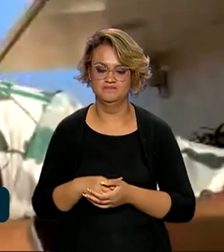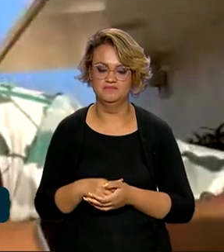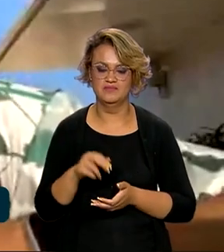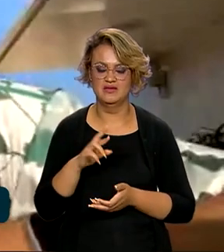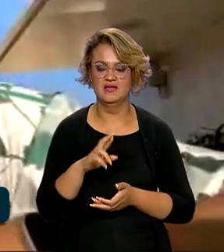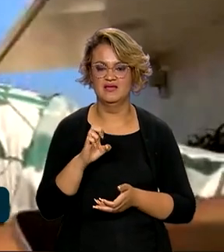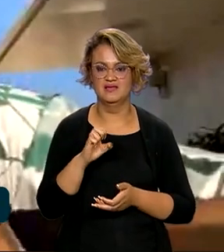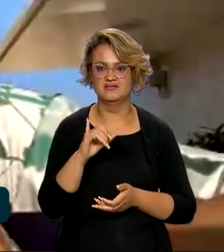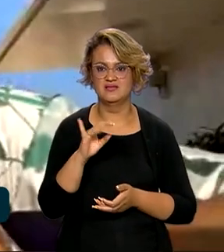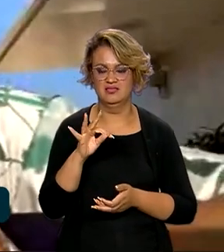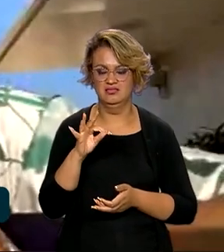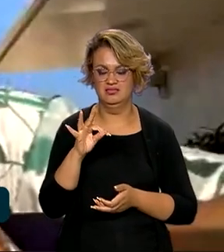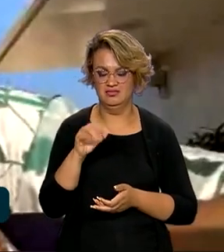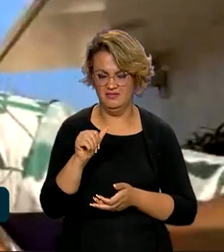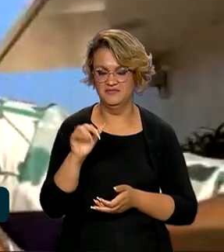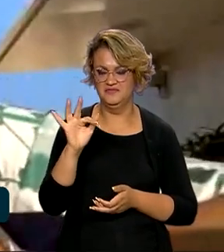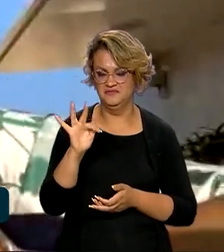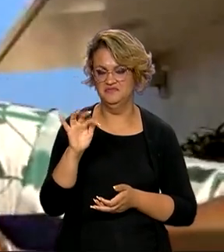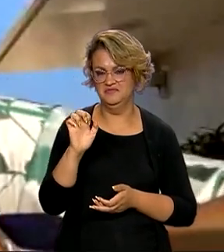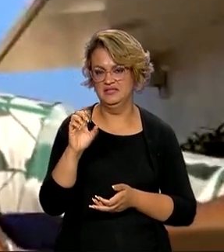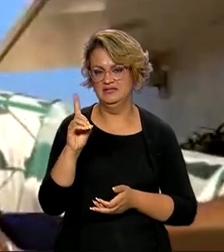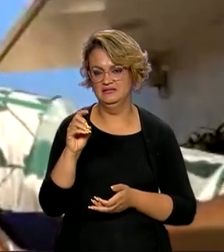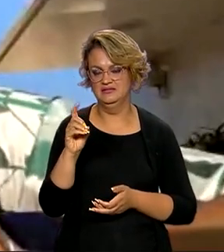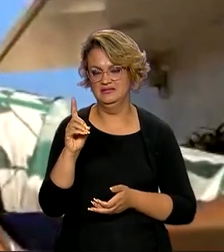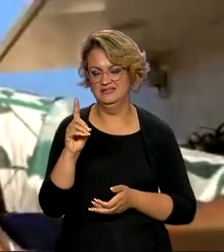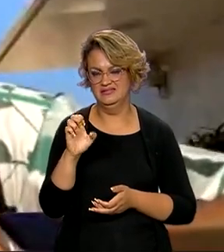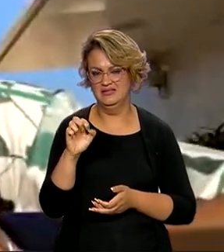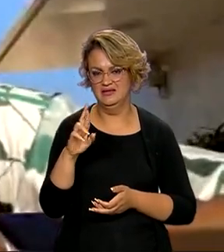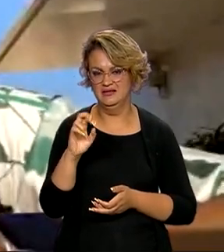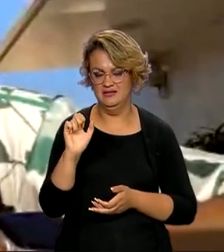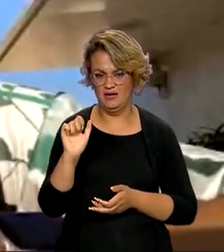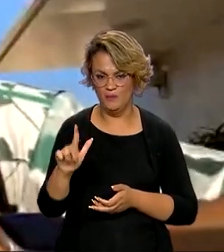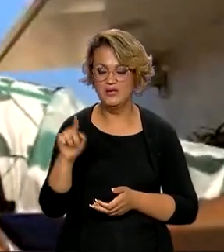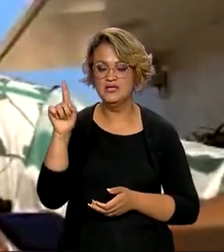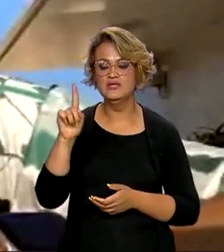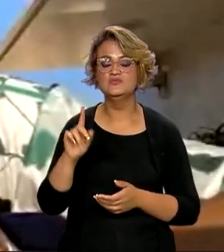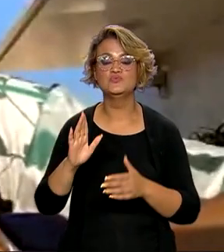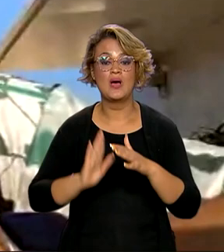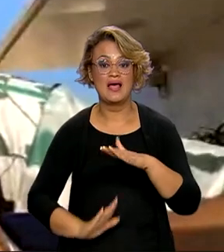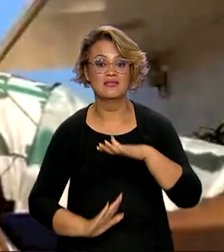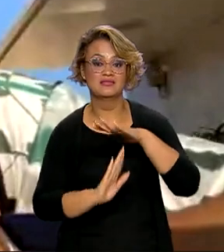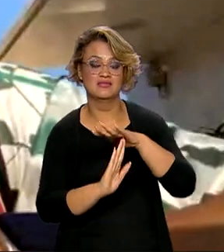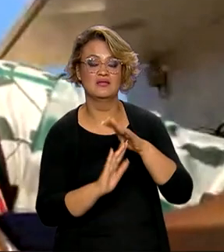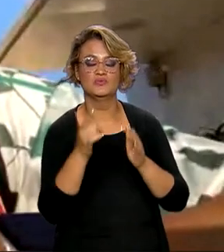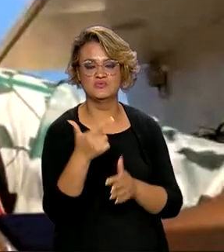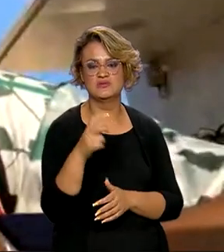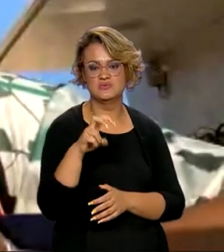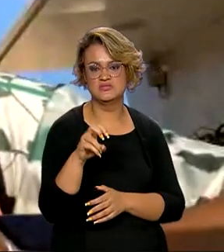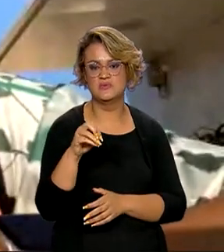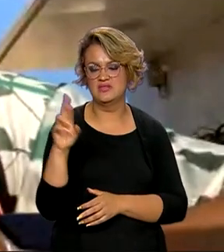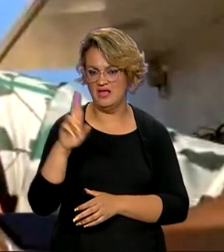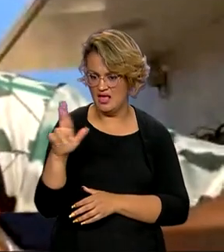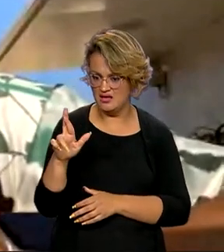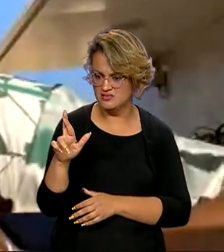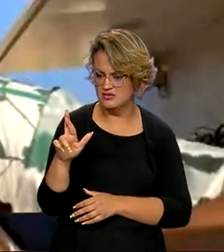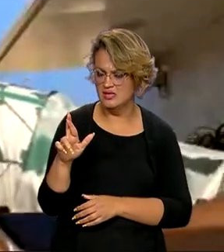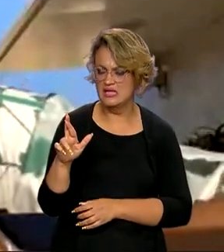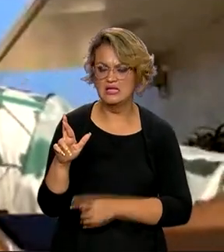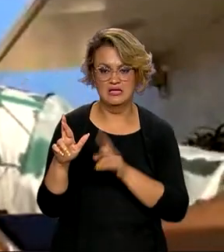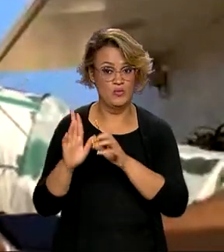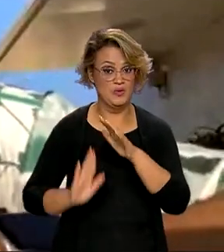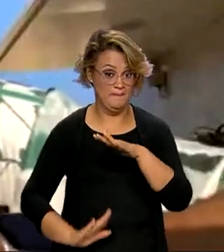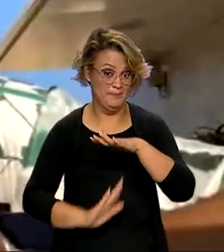A isenção é válida para compras até 50 dólares. Acima de 50 dólares, o contribuinte pode